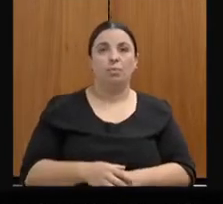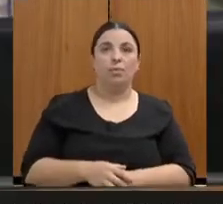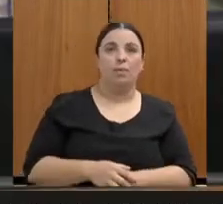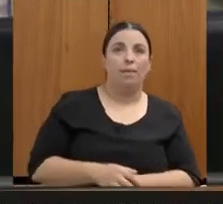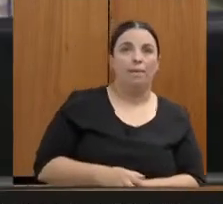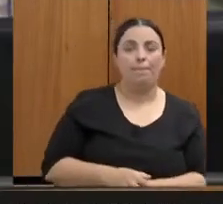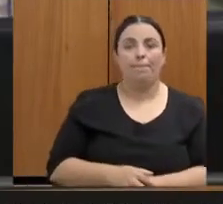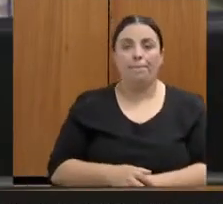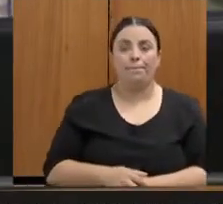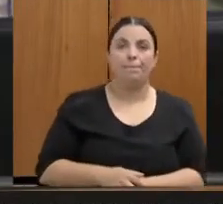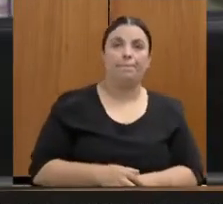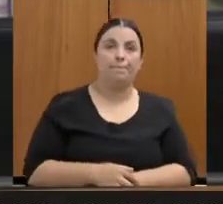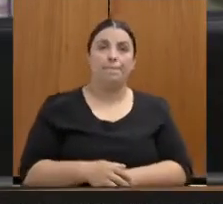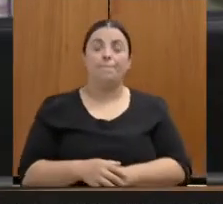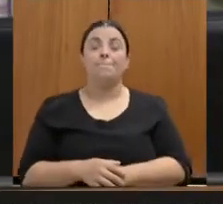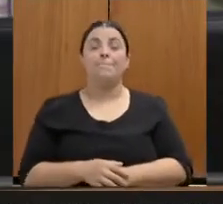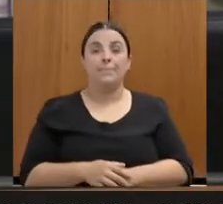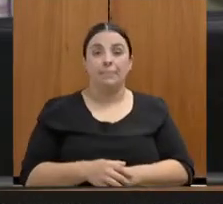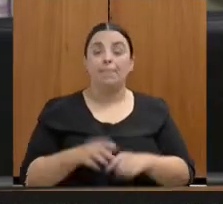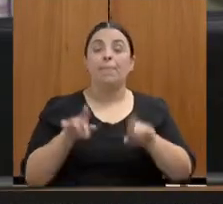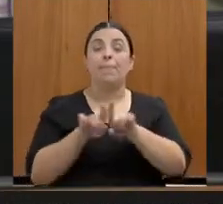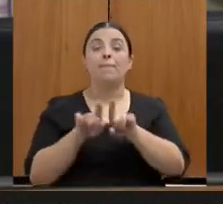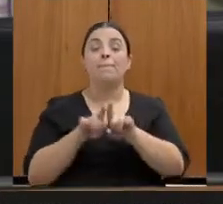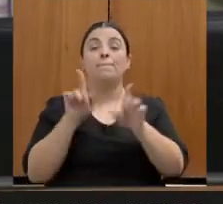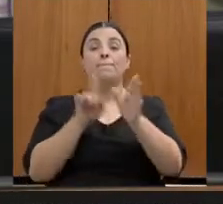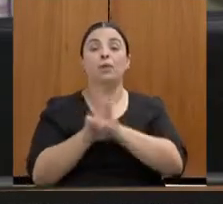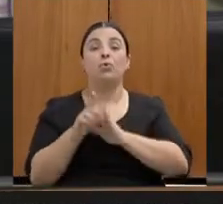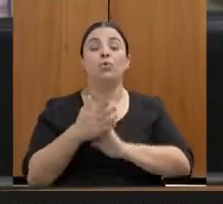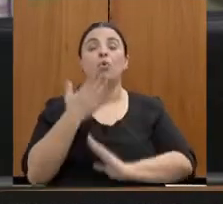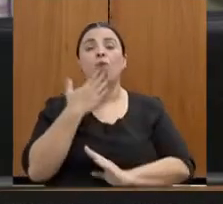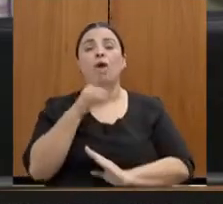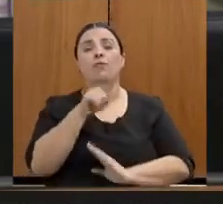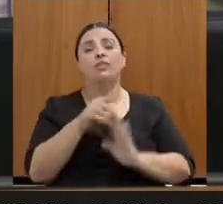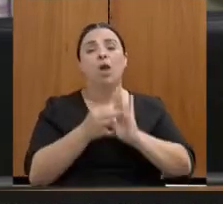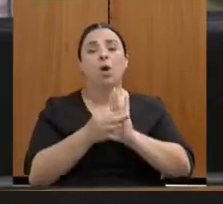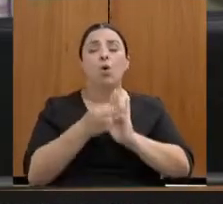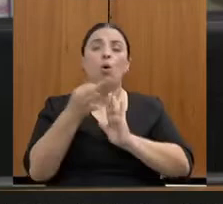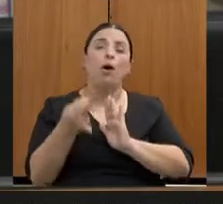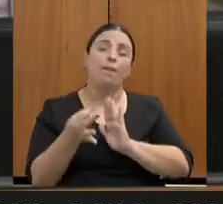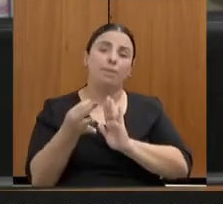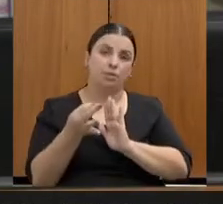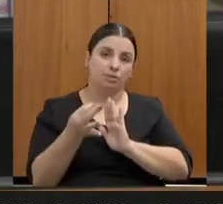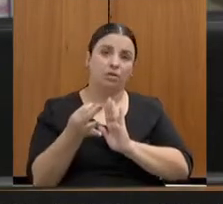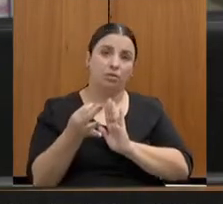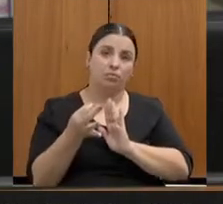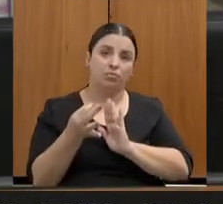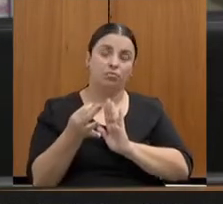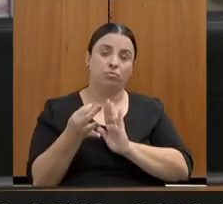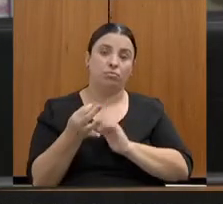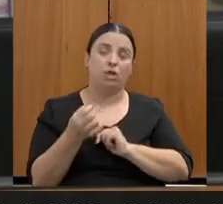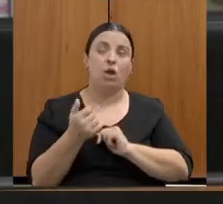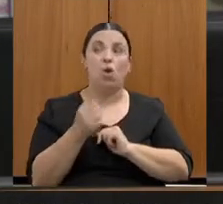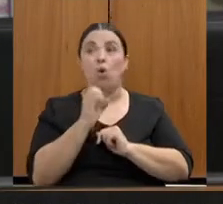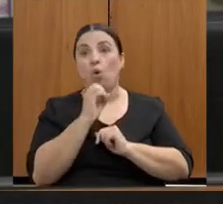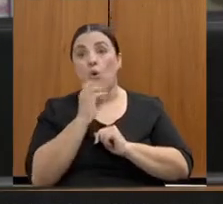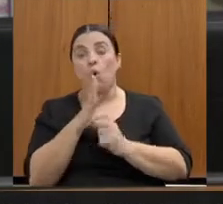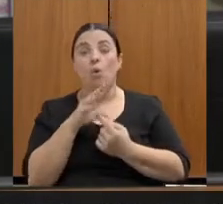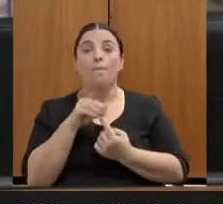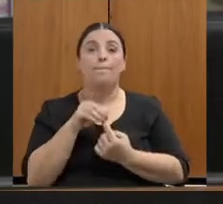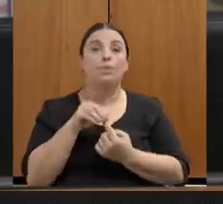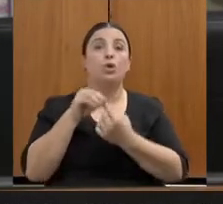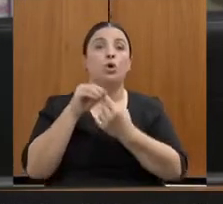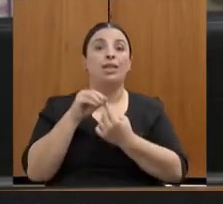Ok. E quais seriam as suas sugestões, Renata? Ou prioridades